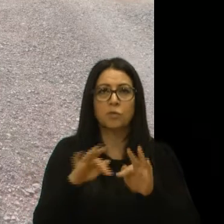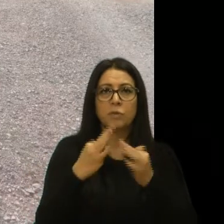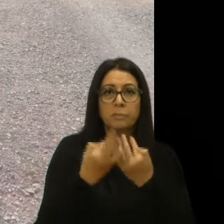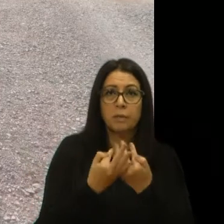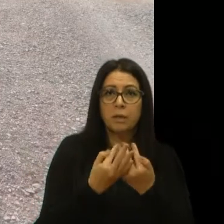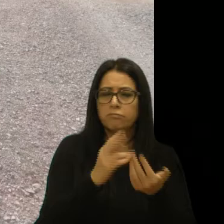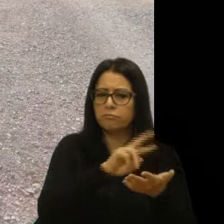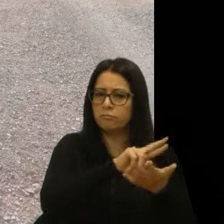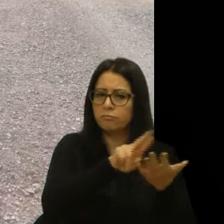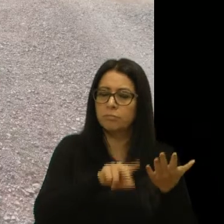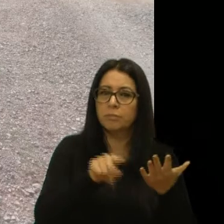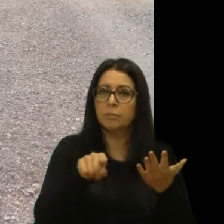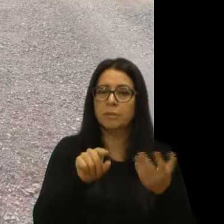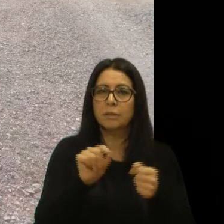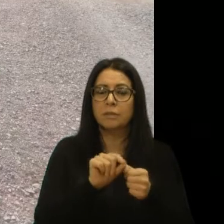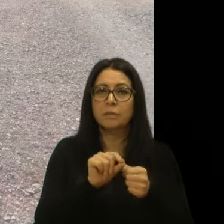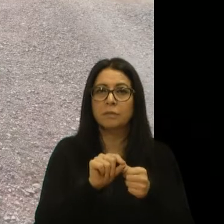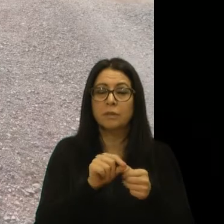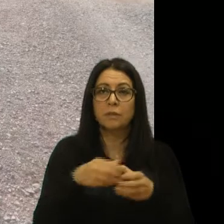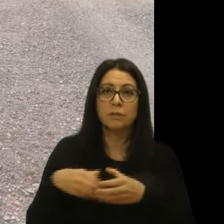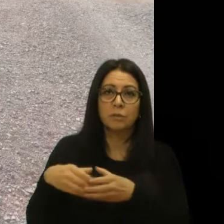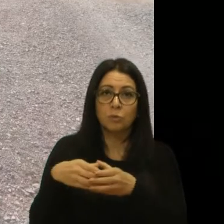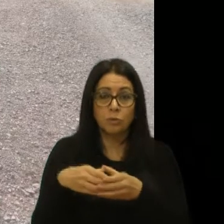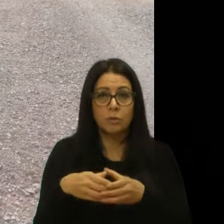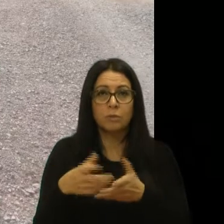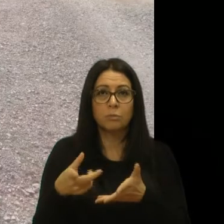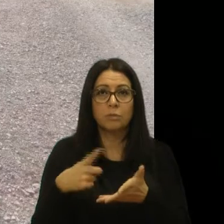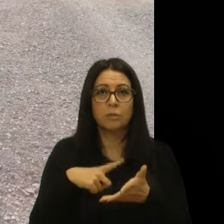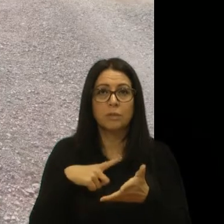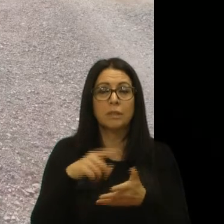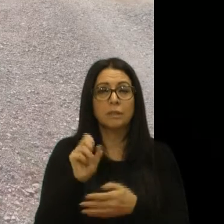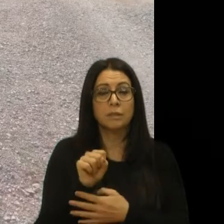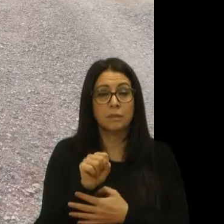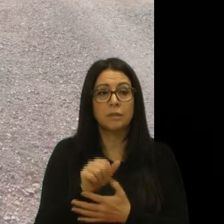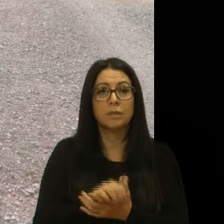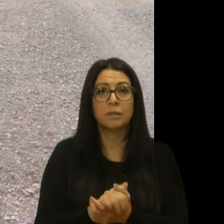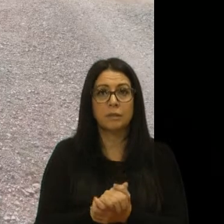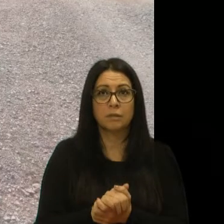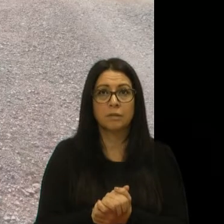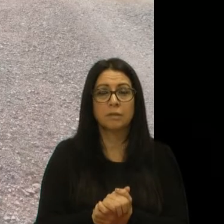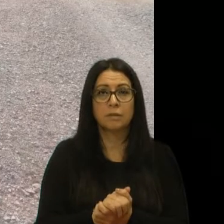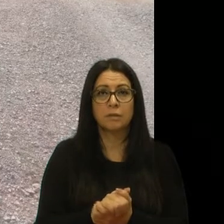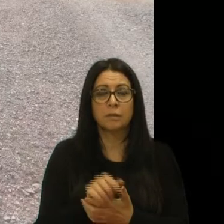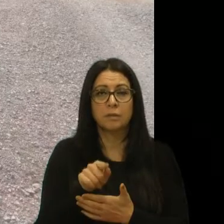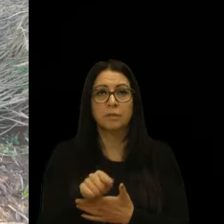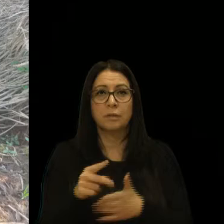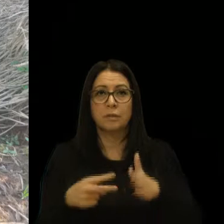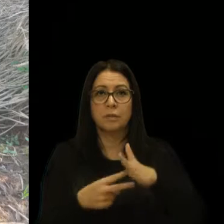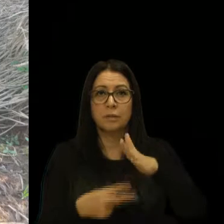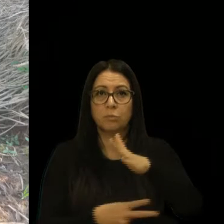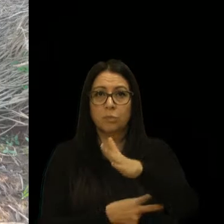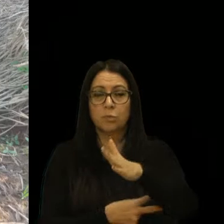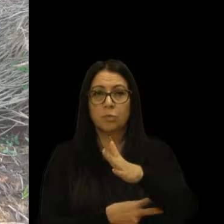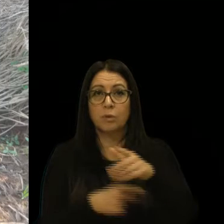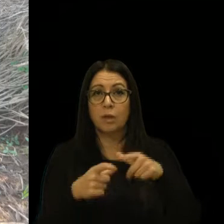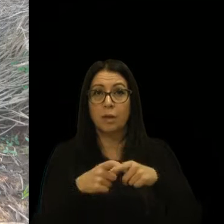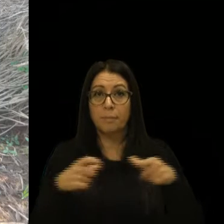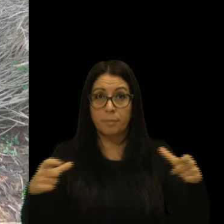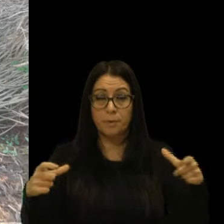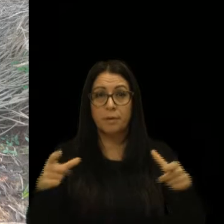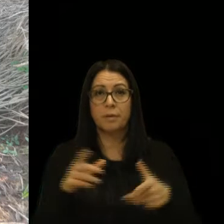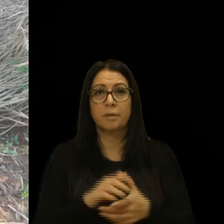enfim, aqui, se fala muito em turismo, então, tem que ter, sim, essas pontas, ampliadas,